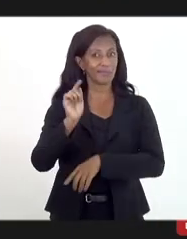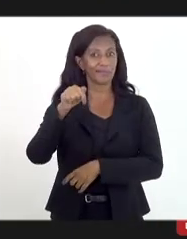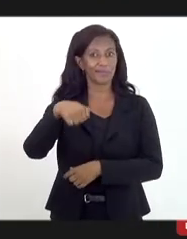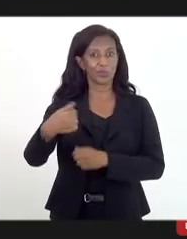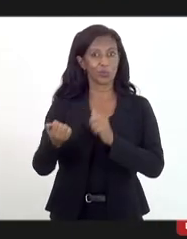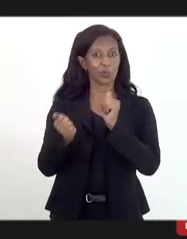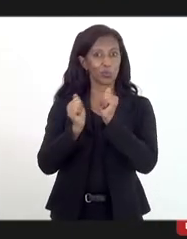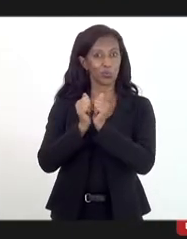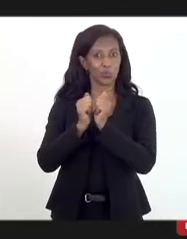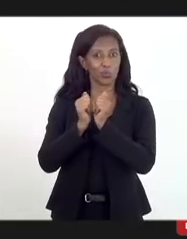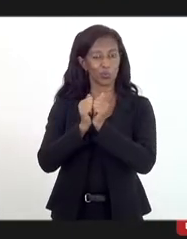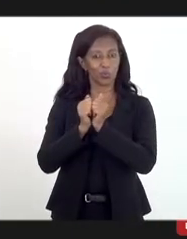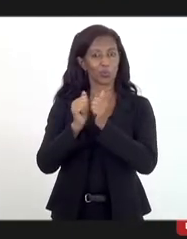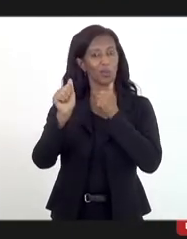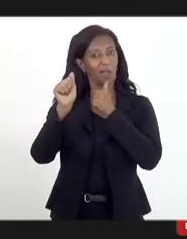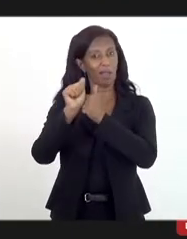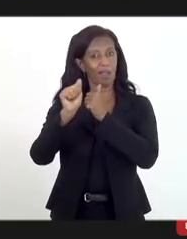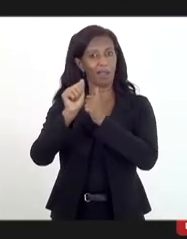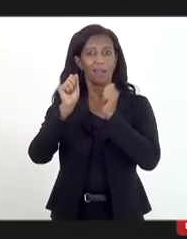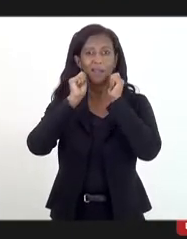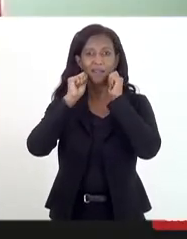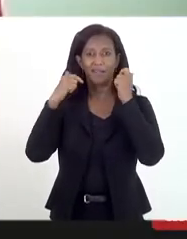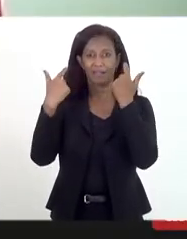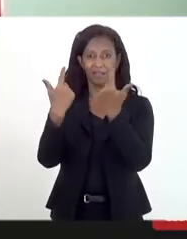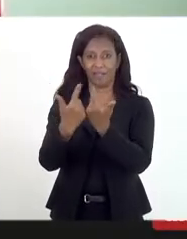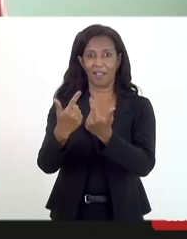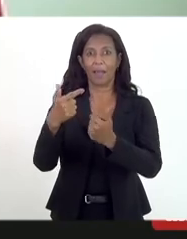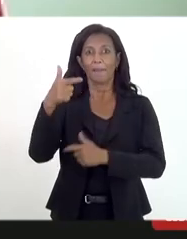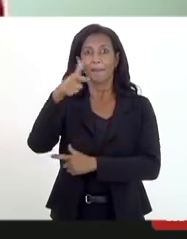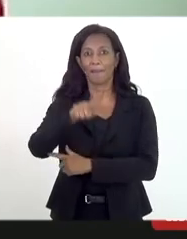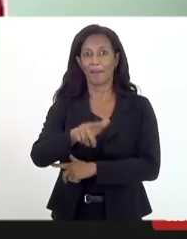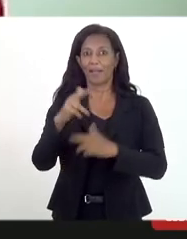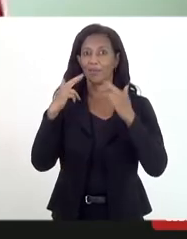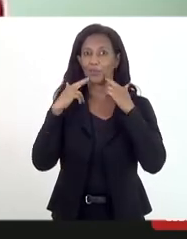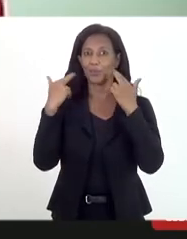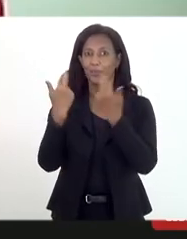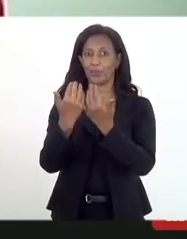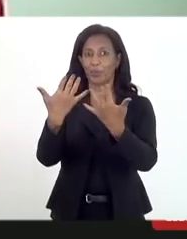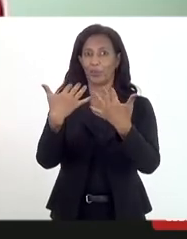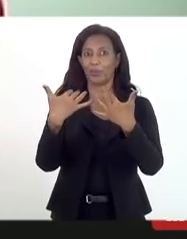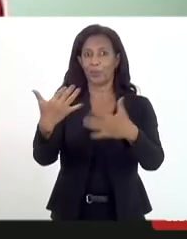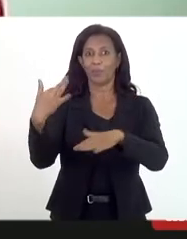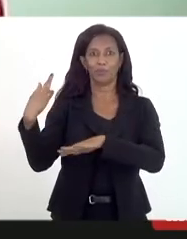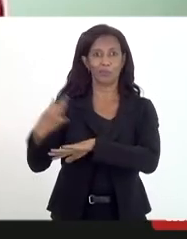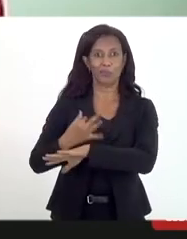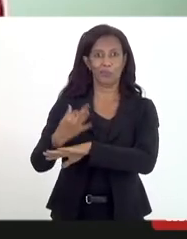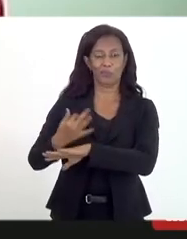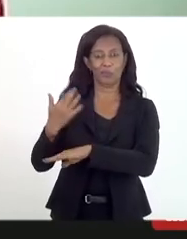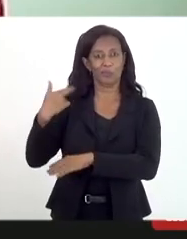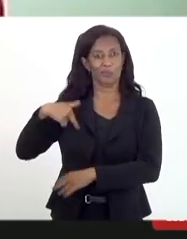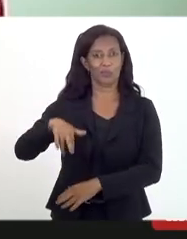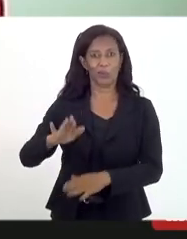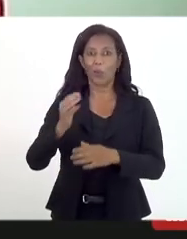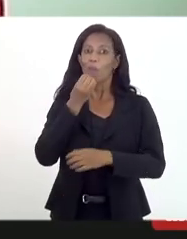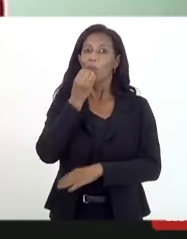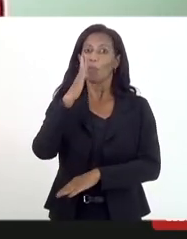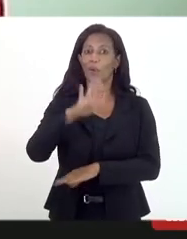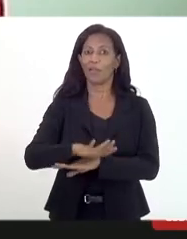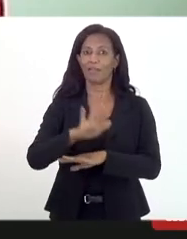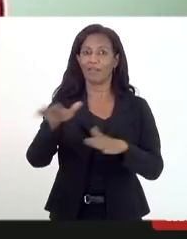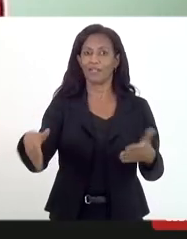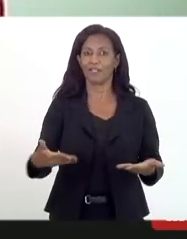acompanhando na TV Alerj mais uma audiência da CPI da Intolerância Religiosa boa tarde a todas e todos